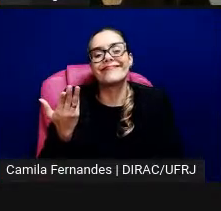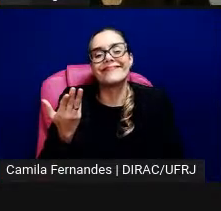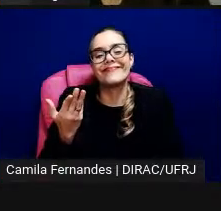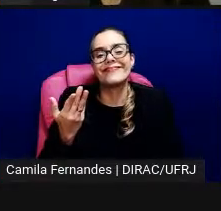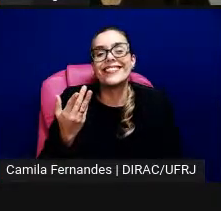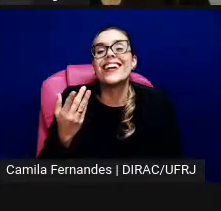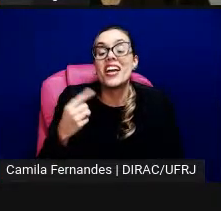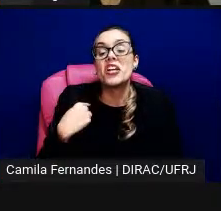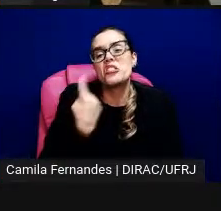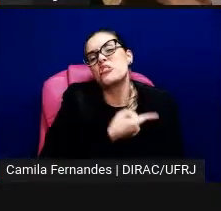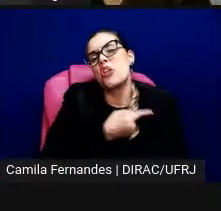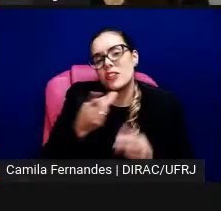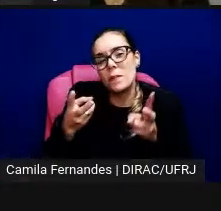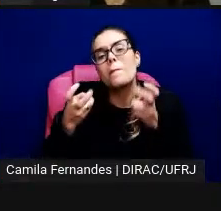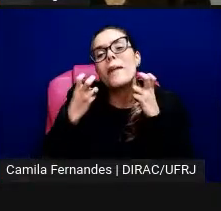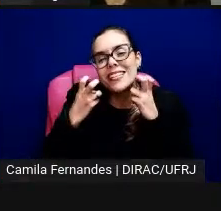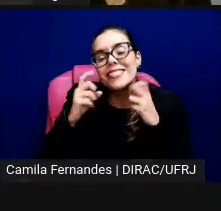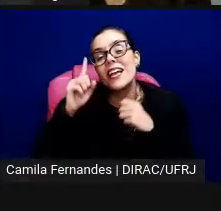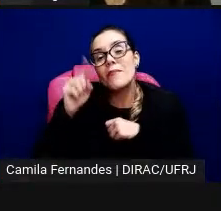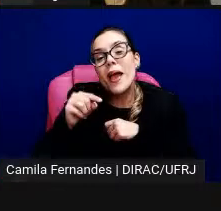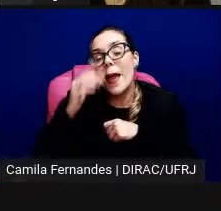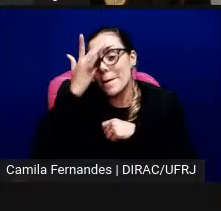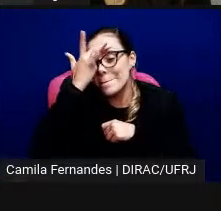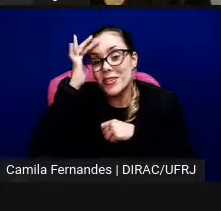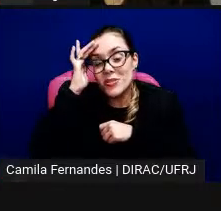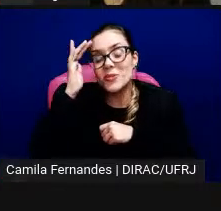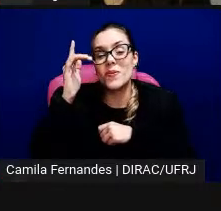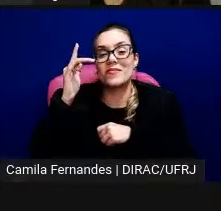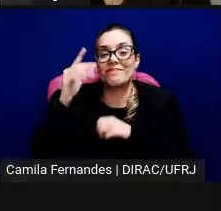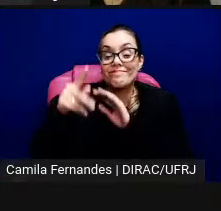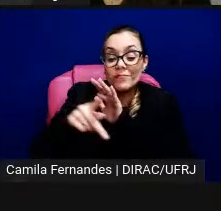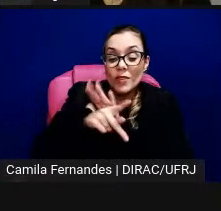está vivendo a mesa no cotidiano que